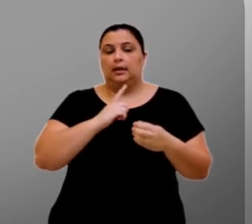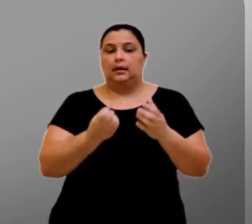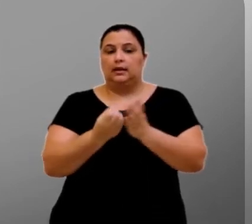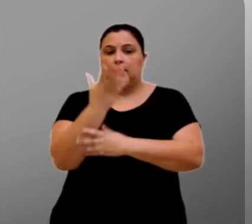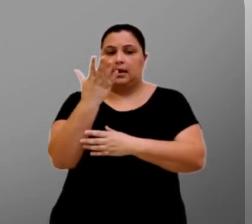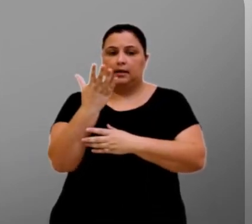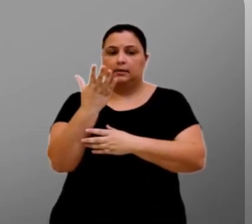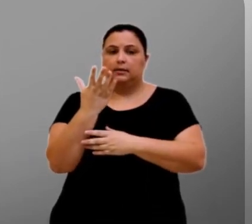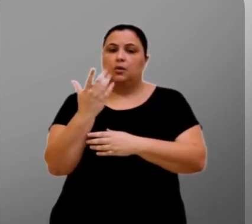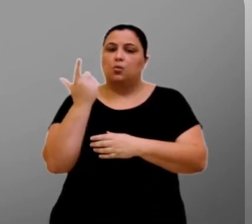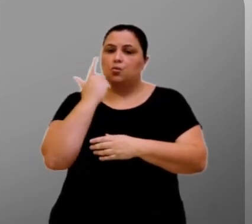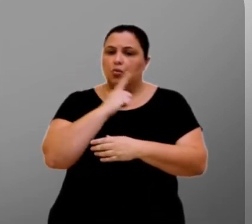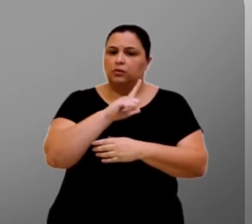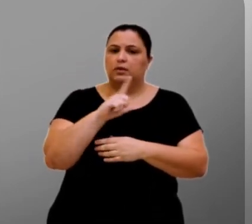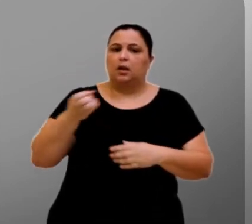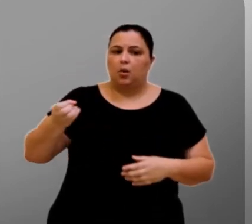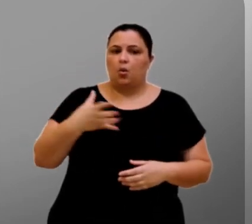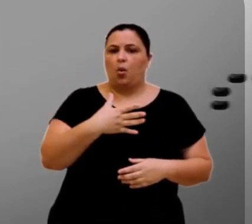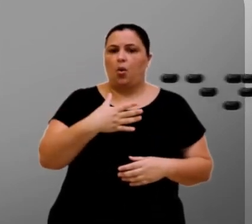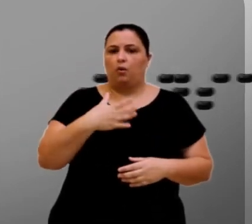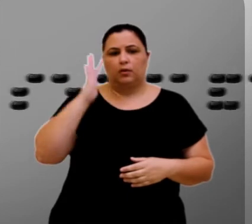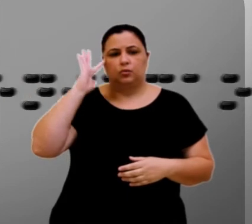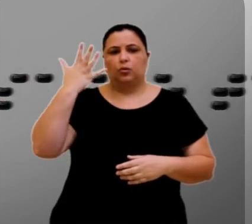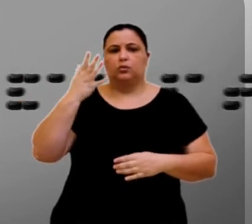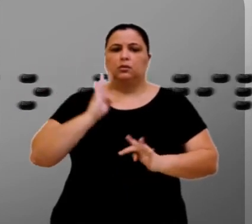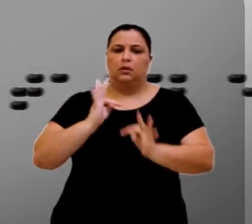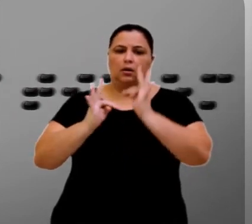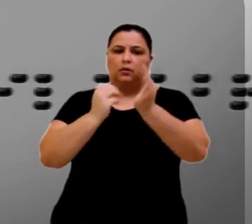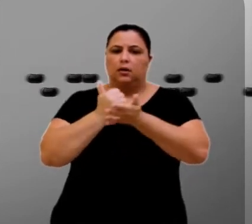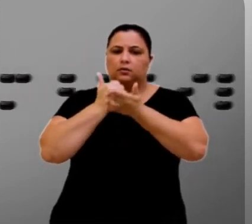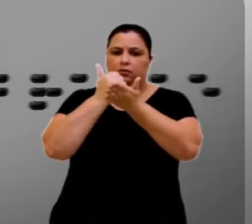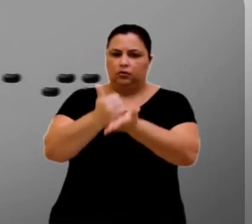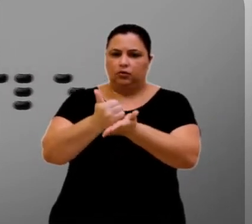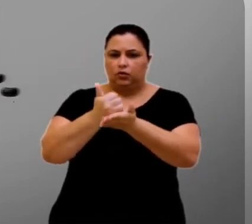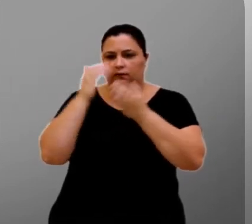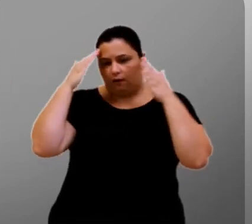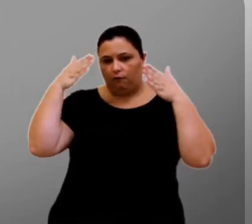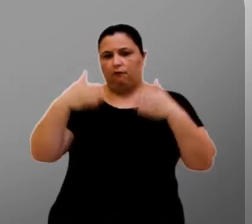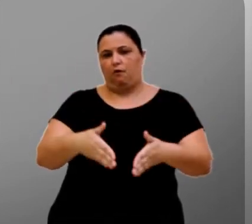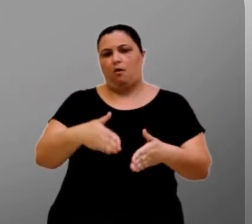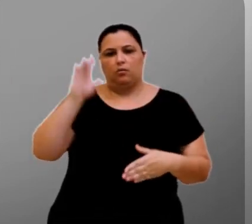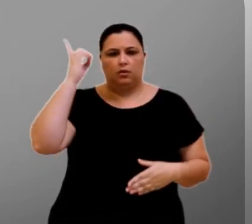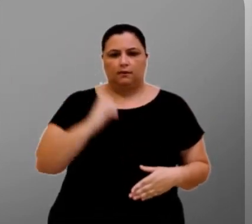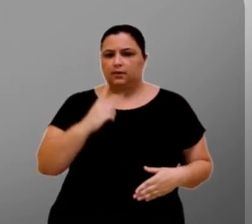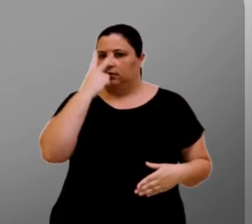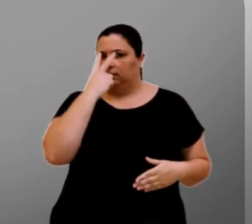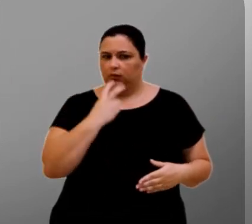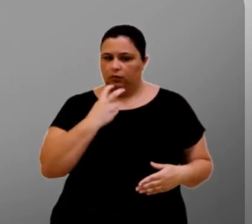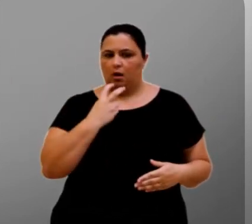Essa criação traz consigo o desafio de novas soluções de tecnologia assistiva, com foco na deficiência visual.